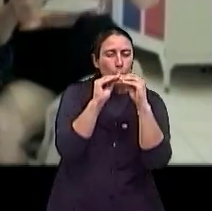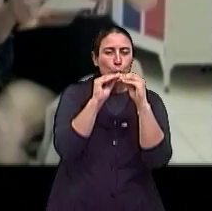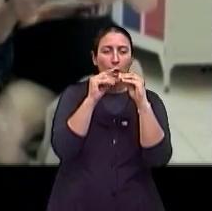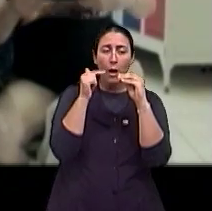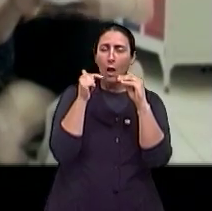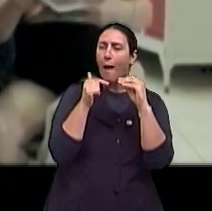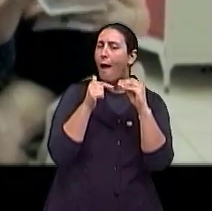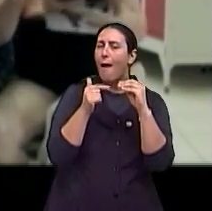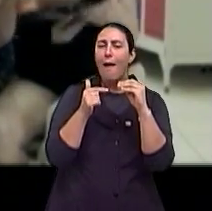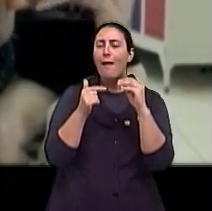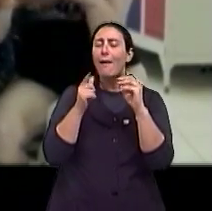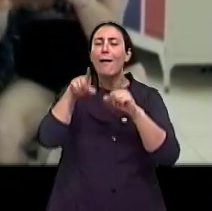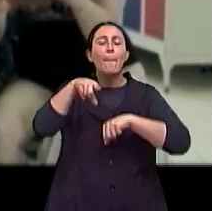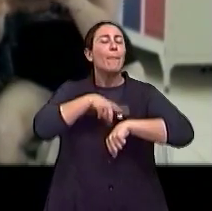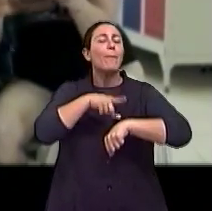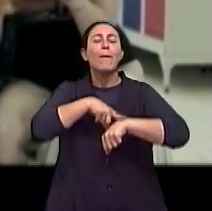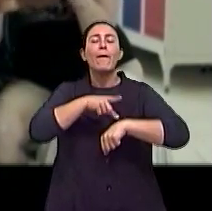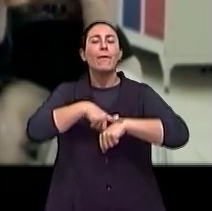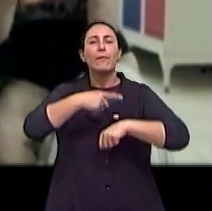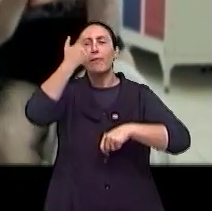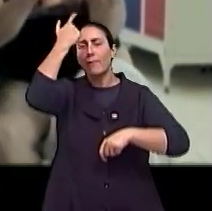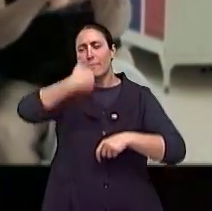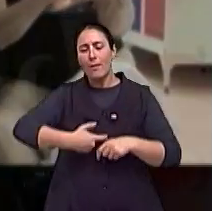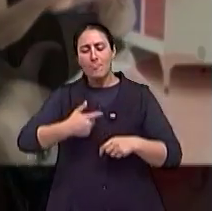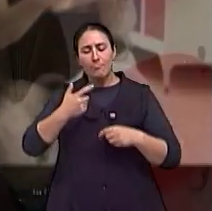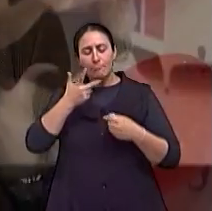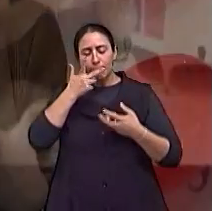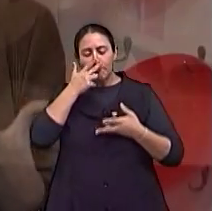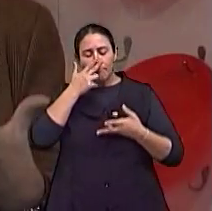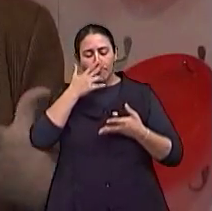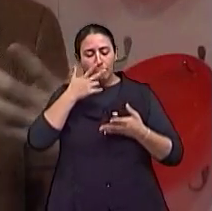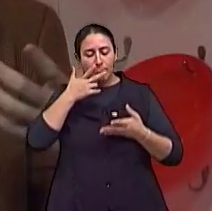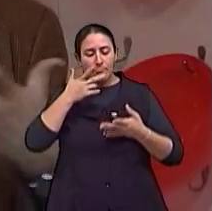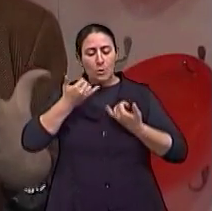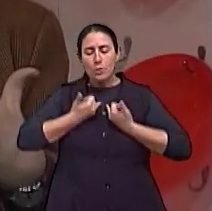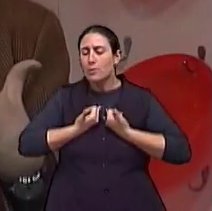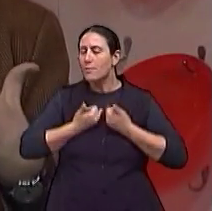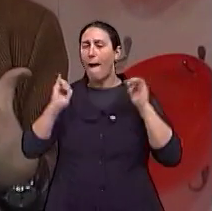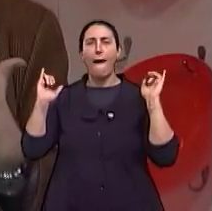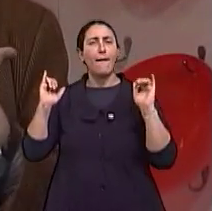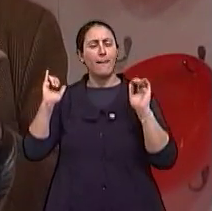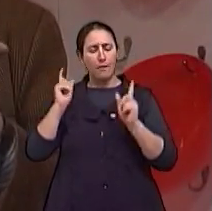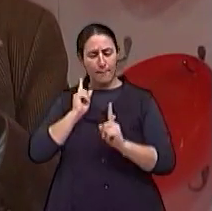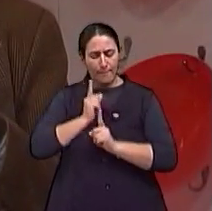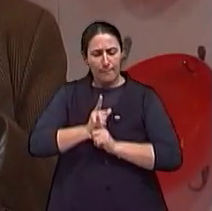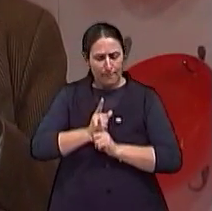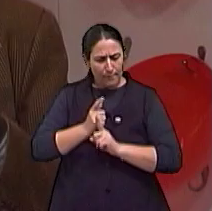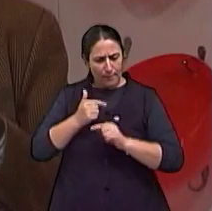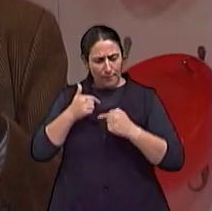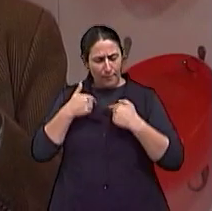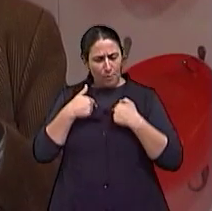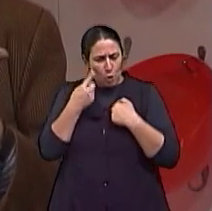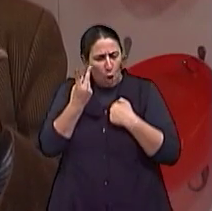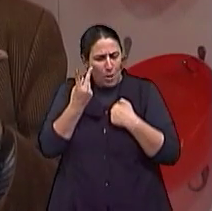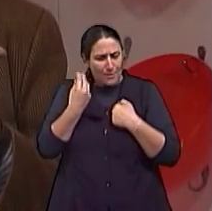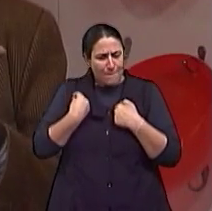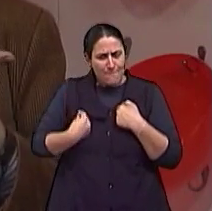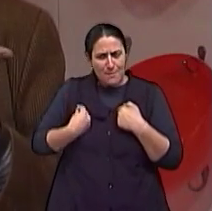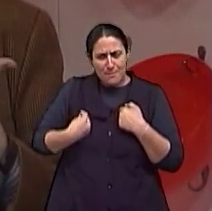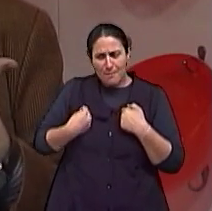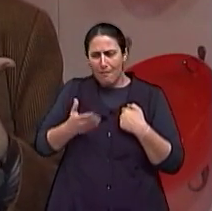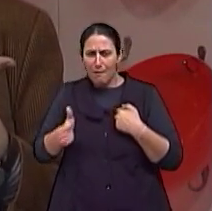momento onde há um certo encontro, um certo choque desses dois mundos, né? Quer dizer, algo muito da